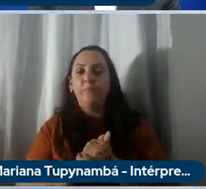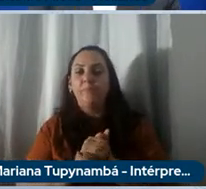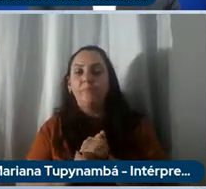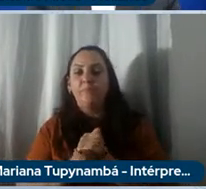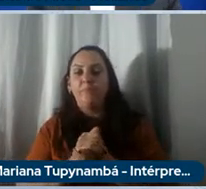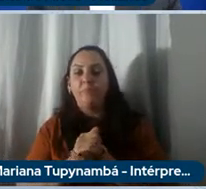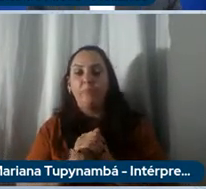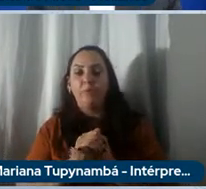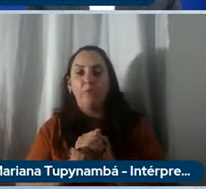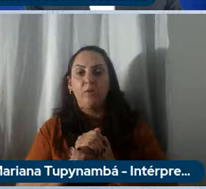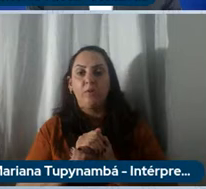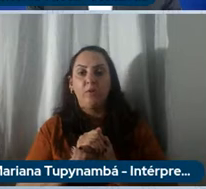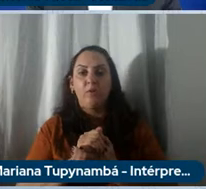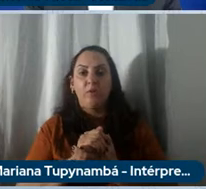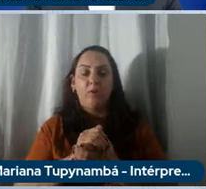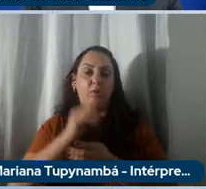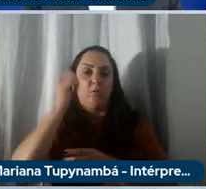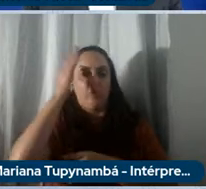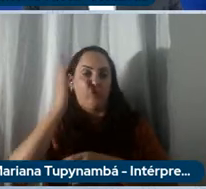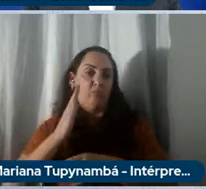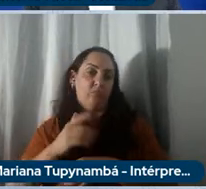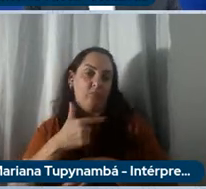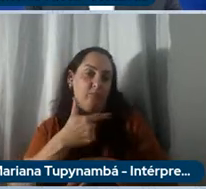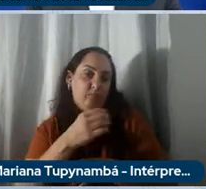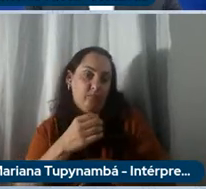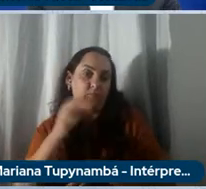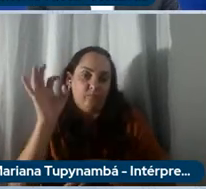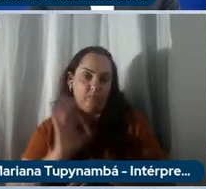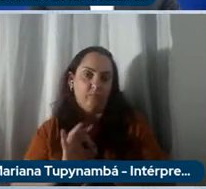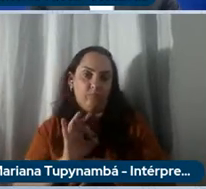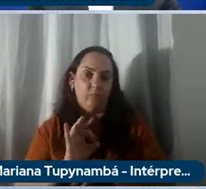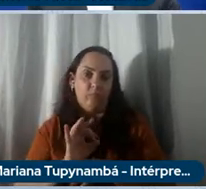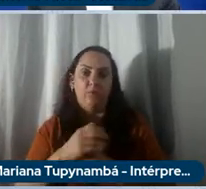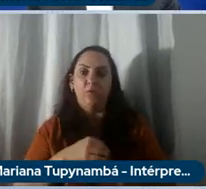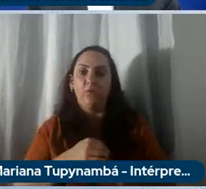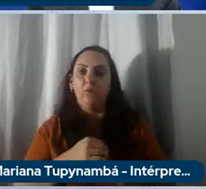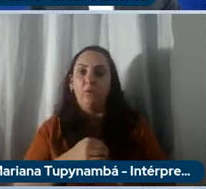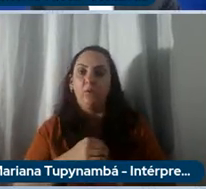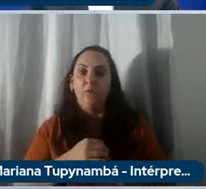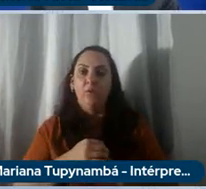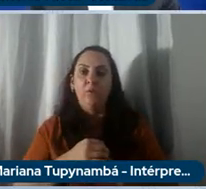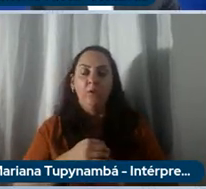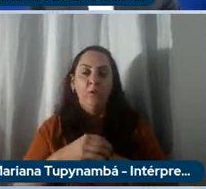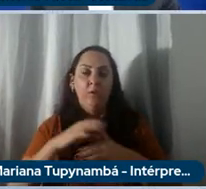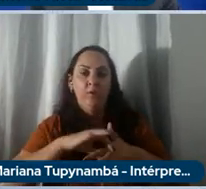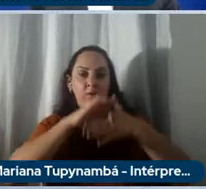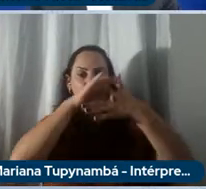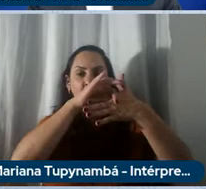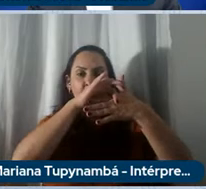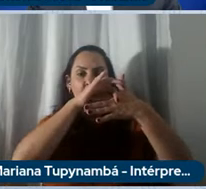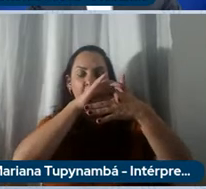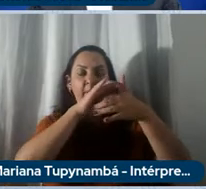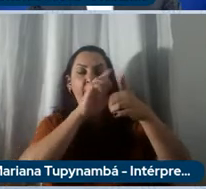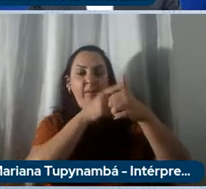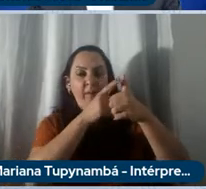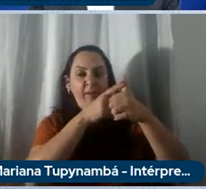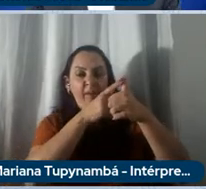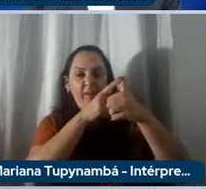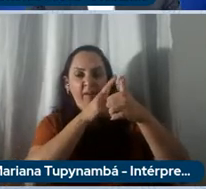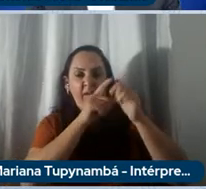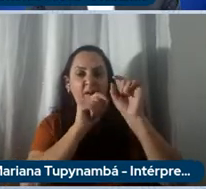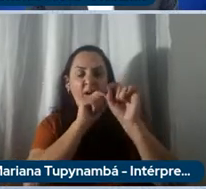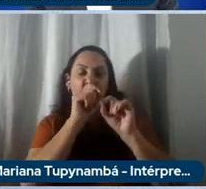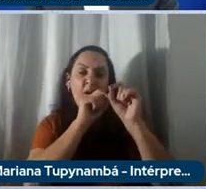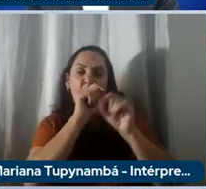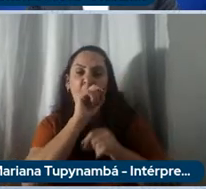ou eletrificados e no Brasil 20% queremos ser número 1 em Customer Experience aqui se fala de